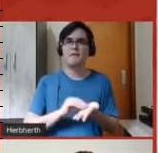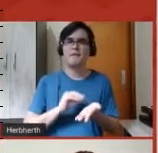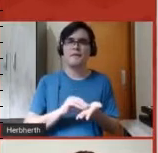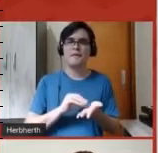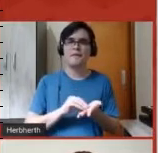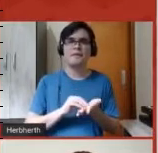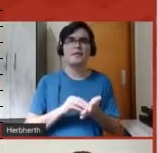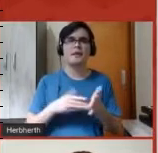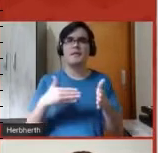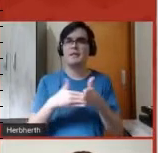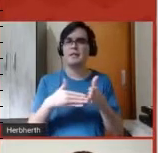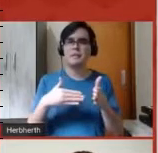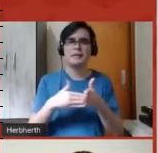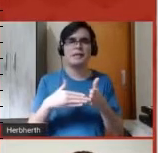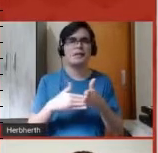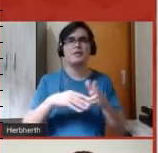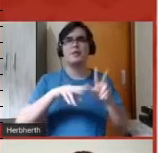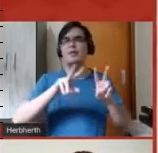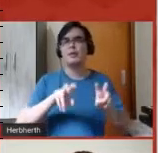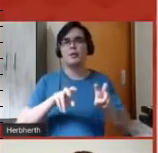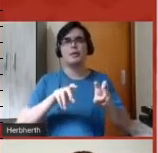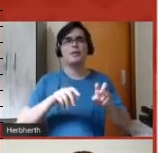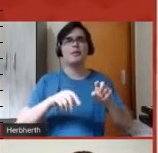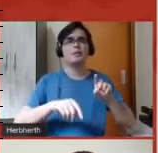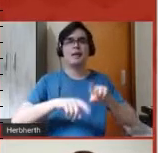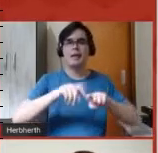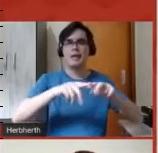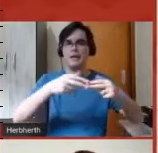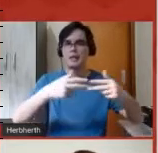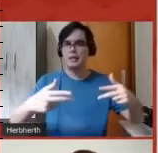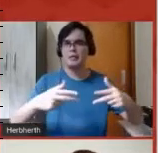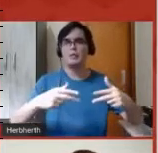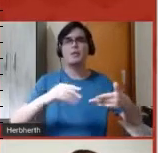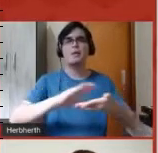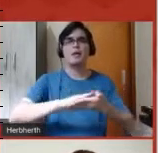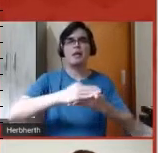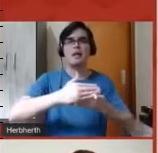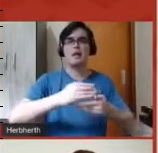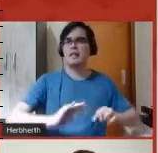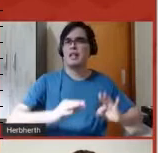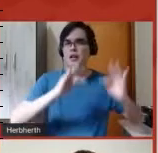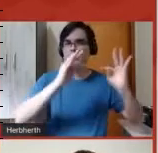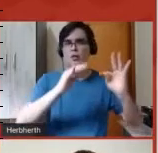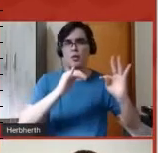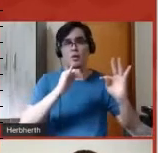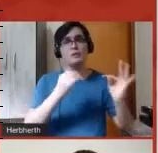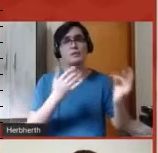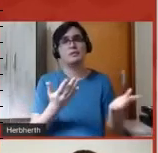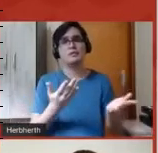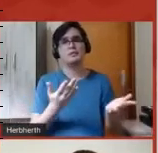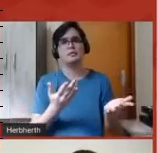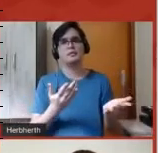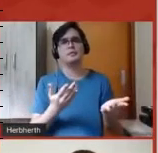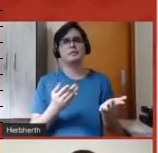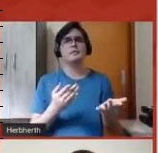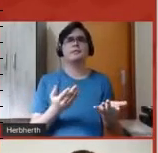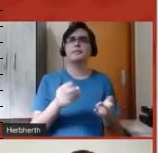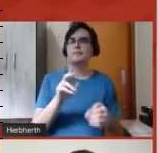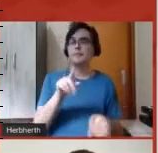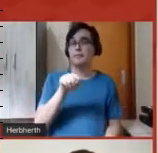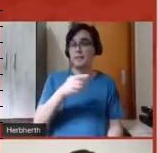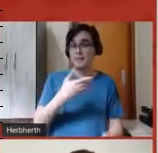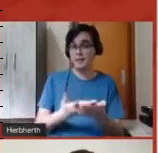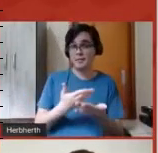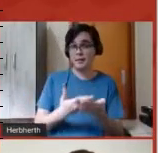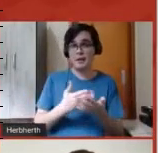tecnológicos que, para uma aula não presencial de matemática, seriam imprescindíveis, né,